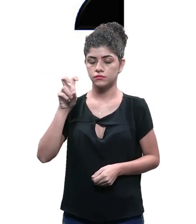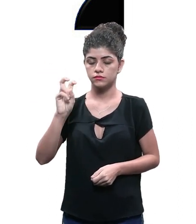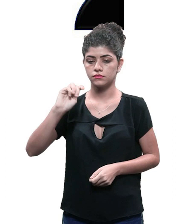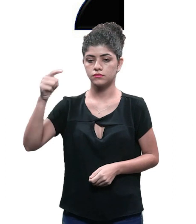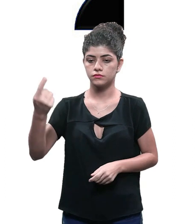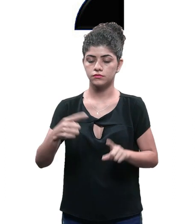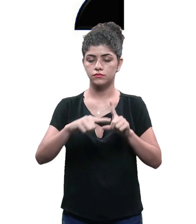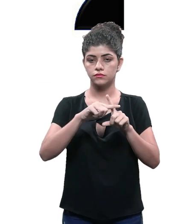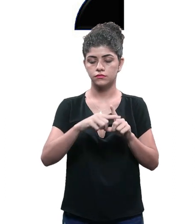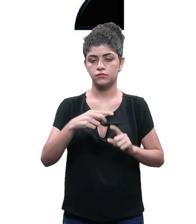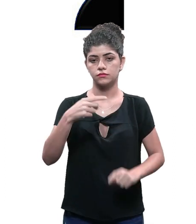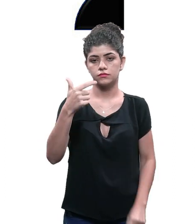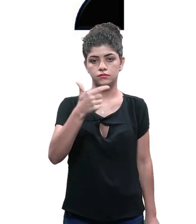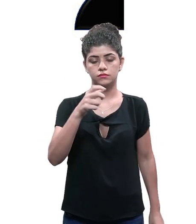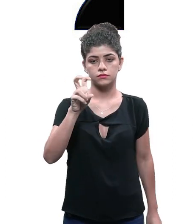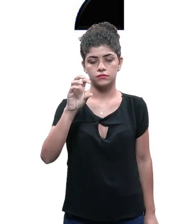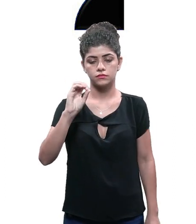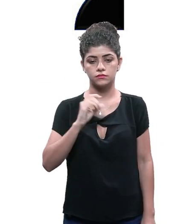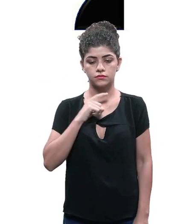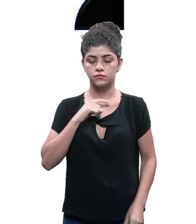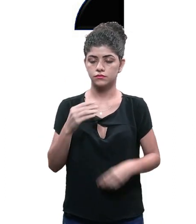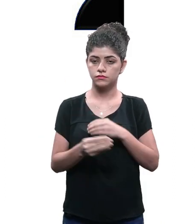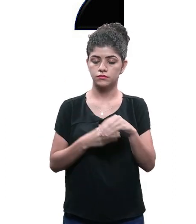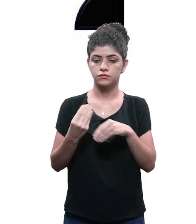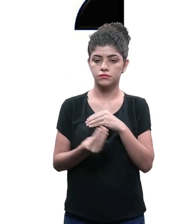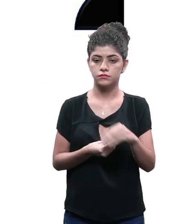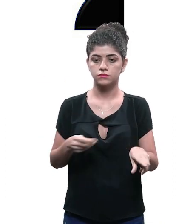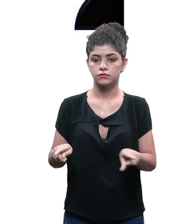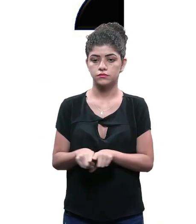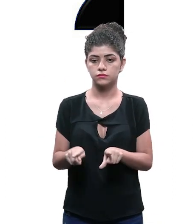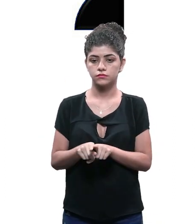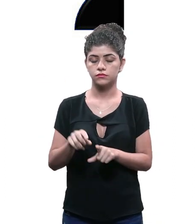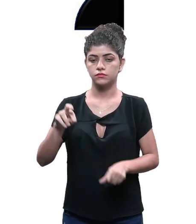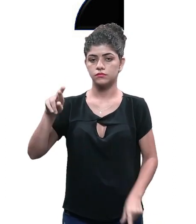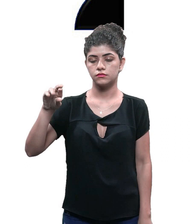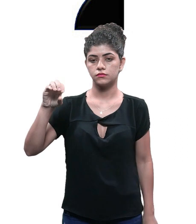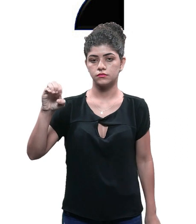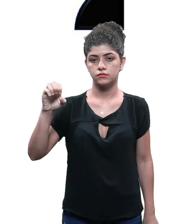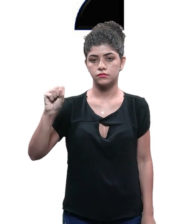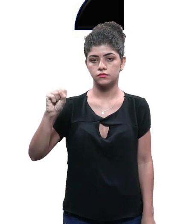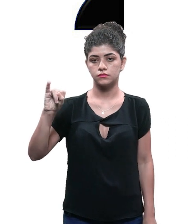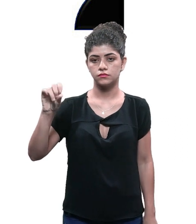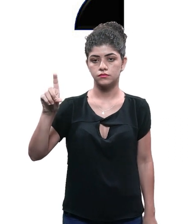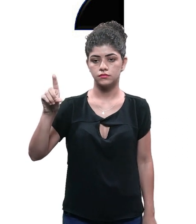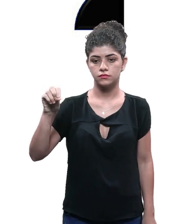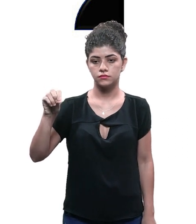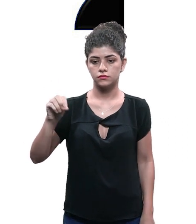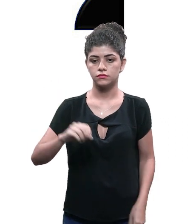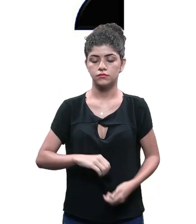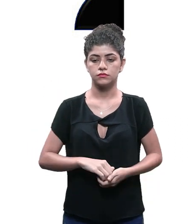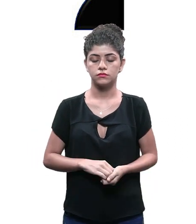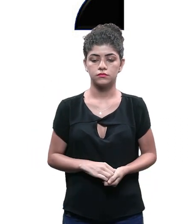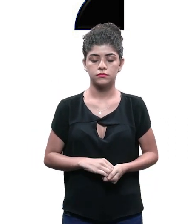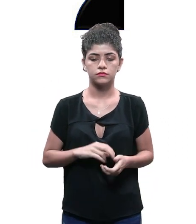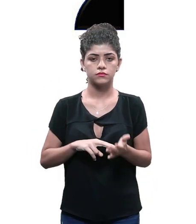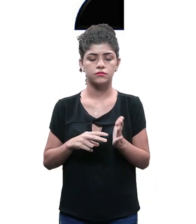,75? Vou botar 500 ml depois mais 250 E aí eu tenho isso na mistura Acrescento resíduo